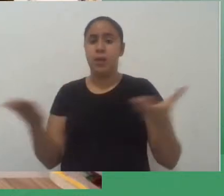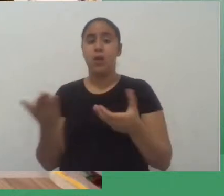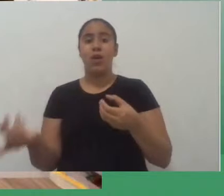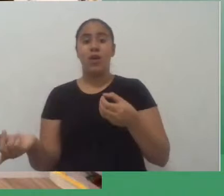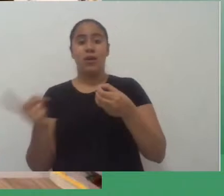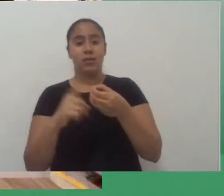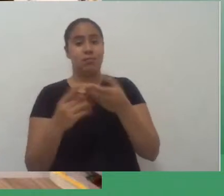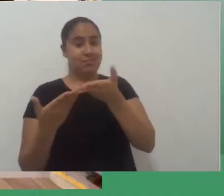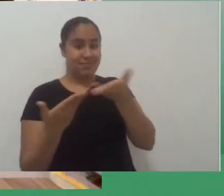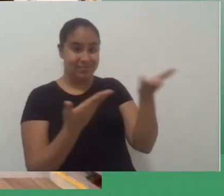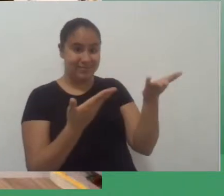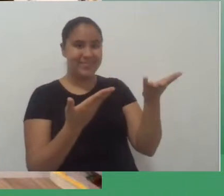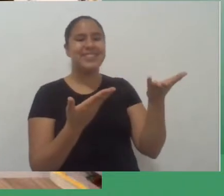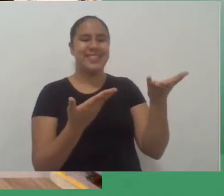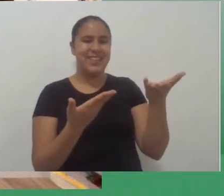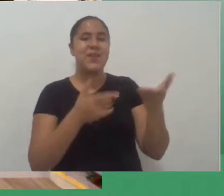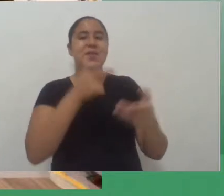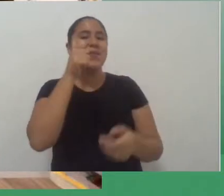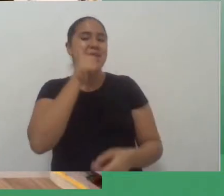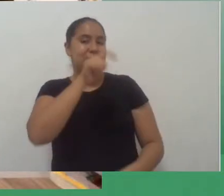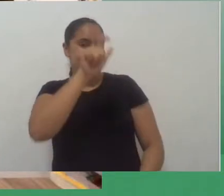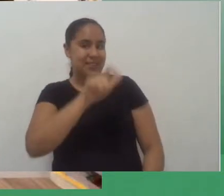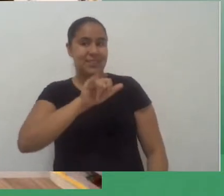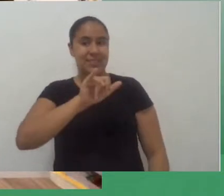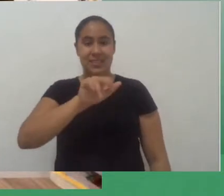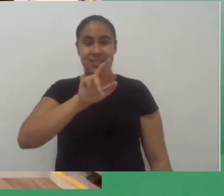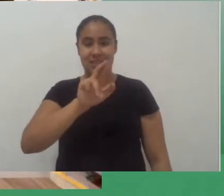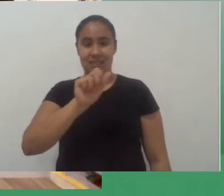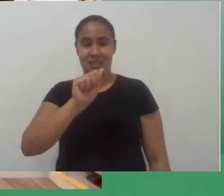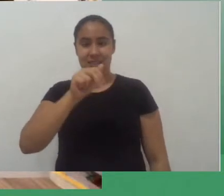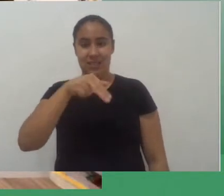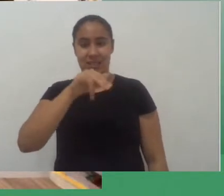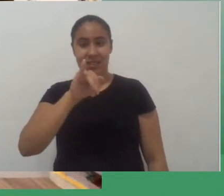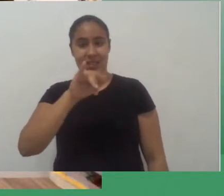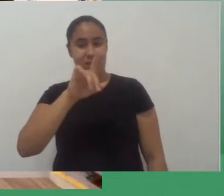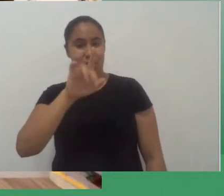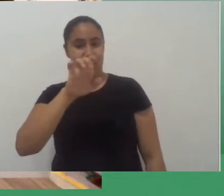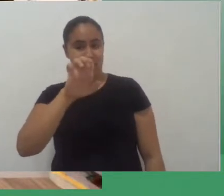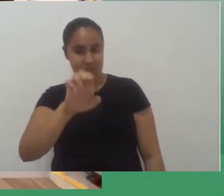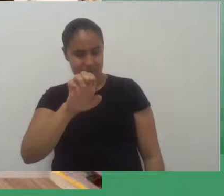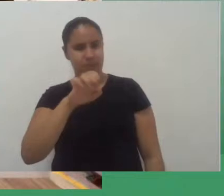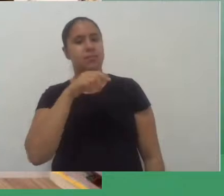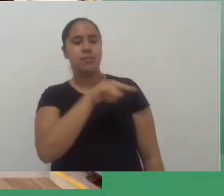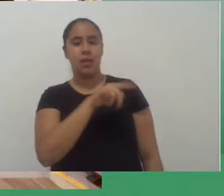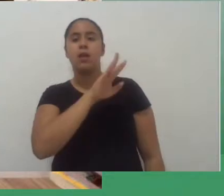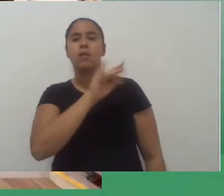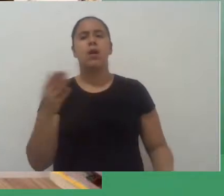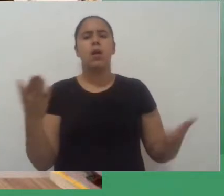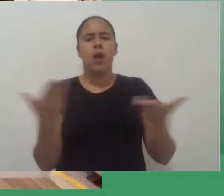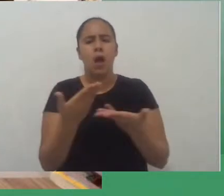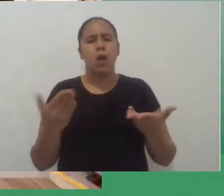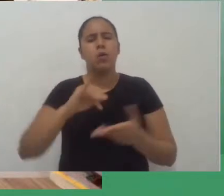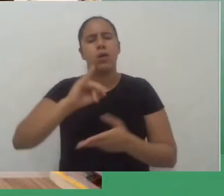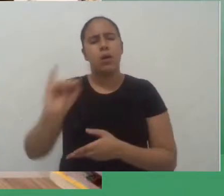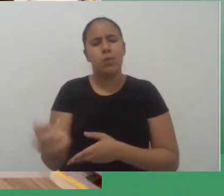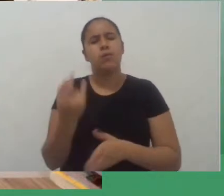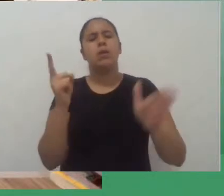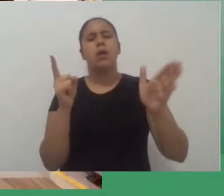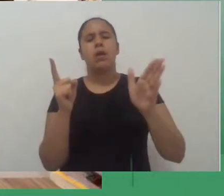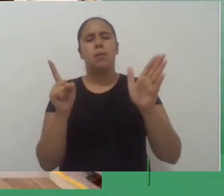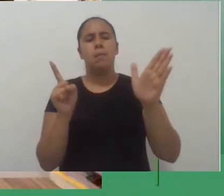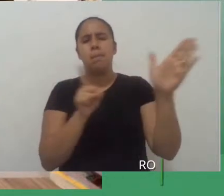né devolvo novamente a fala para a Iranilde que ela agora vai mediar as perguntas feitas por